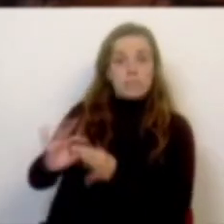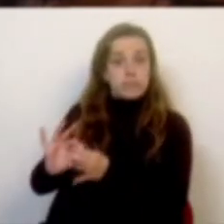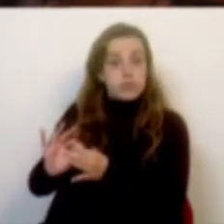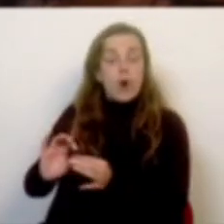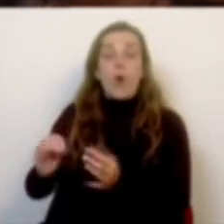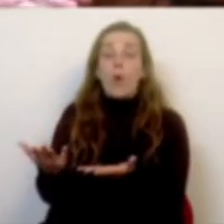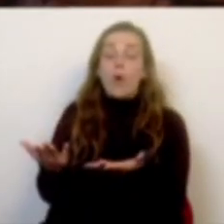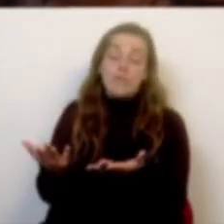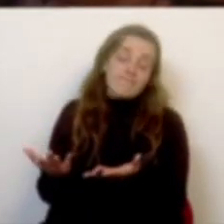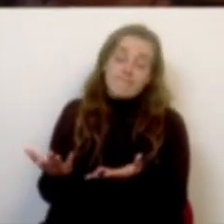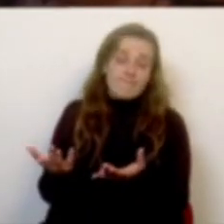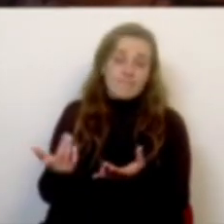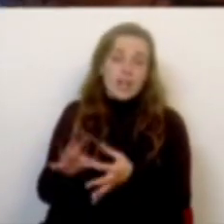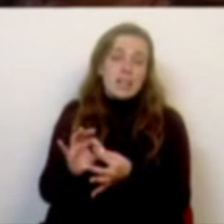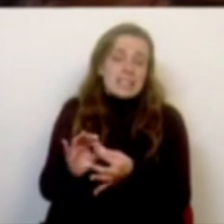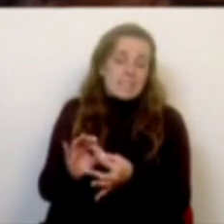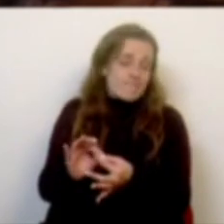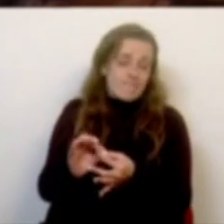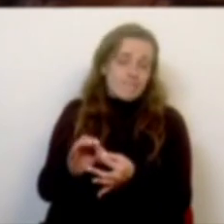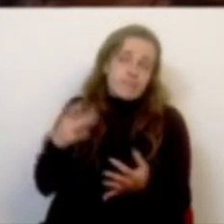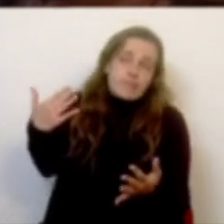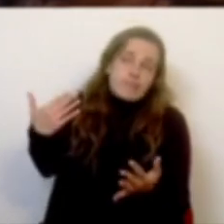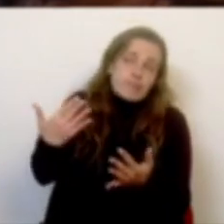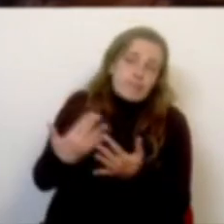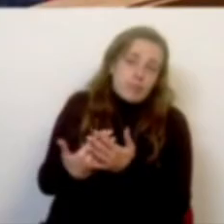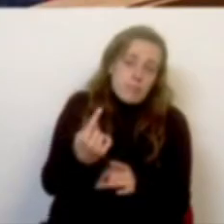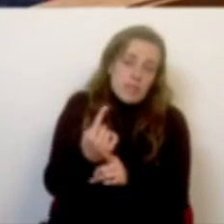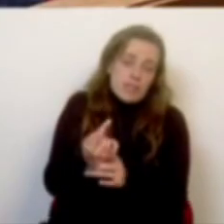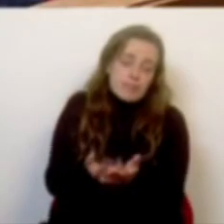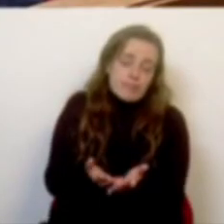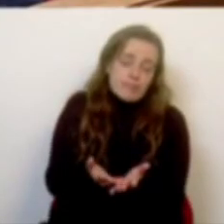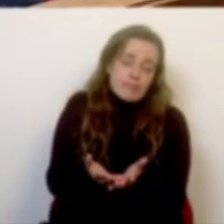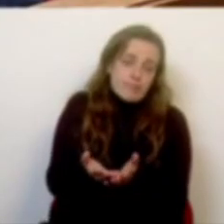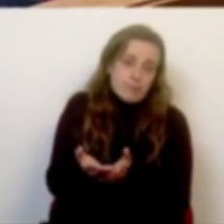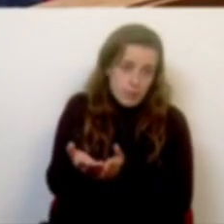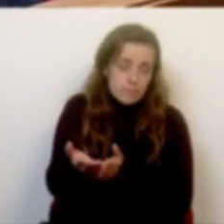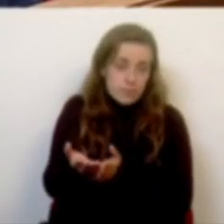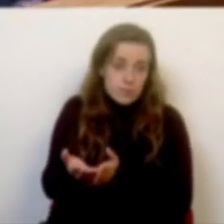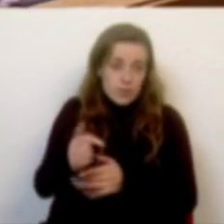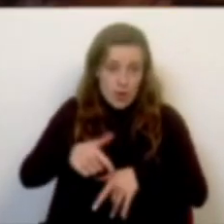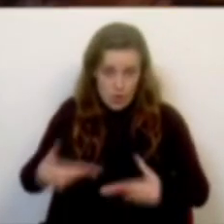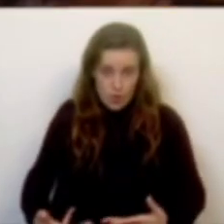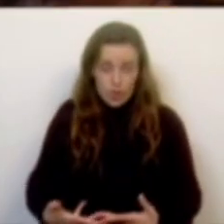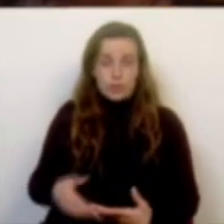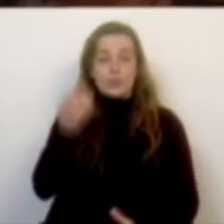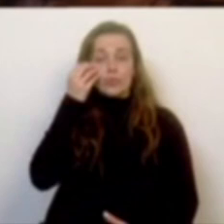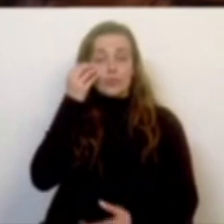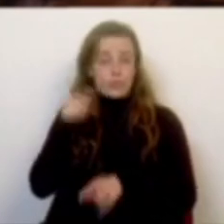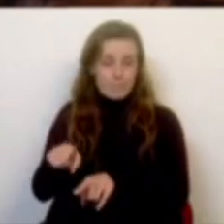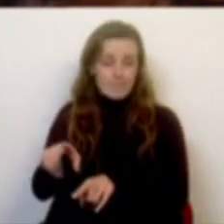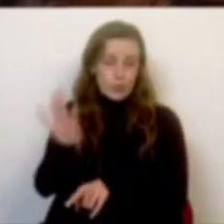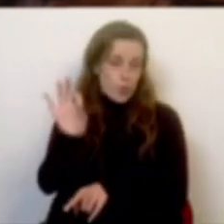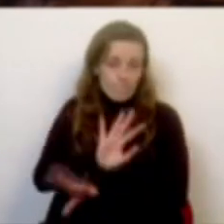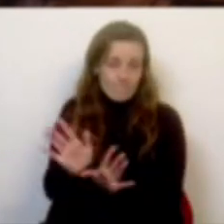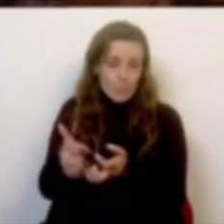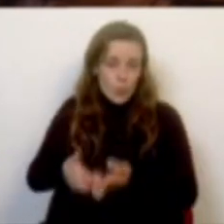parceiros de sempre de viagem para continuar o seu caminho. Hoje Luís Montenegro escolheu e não teve dúvidas. O